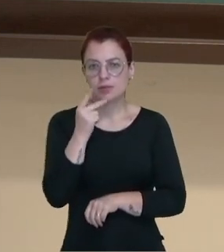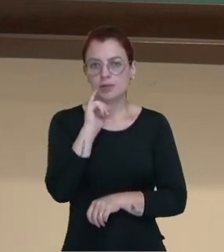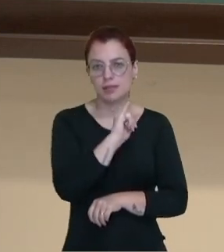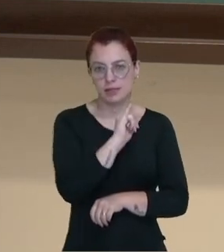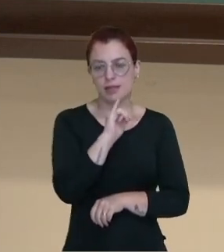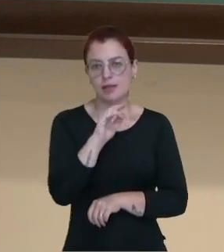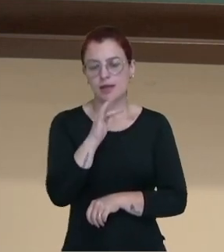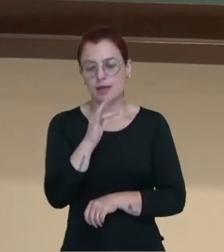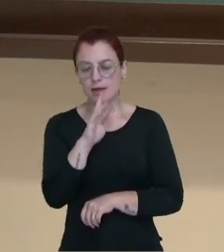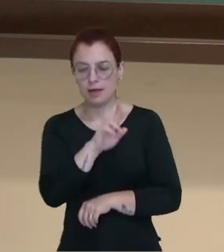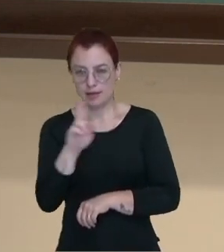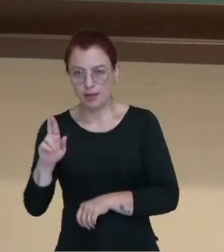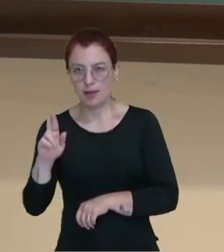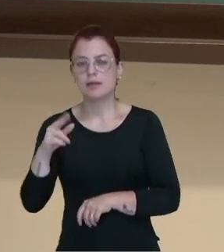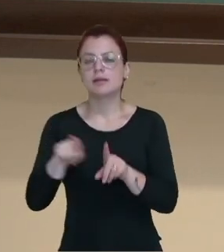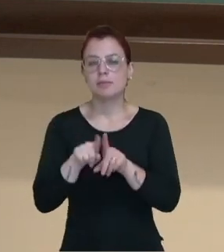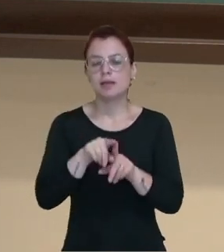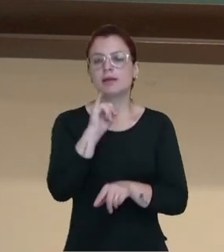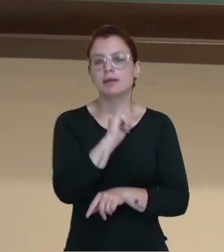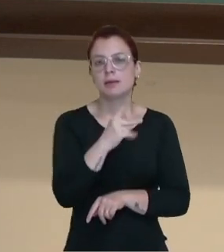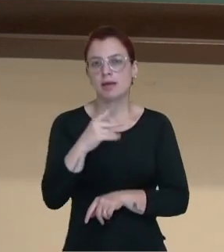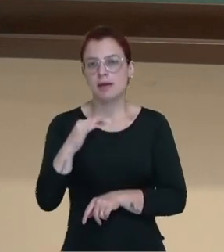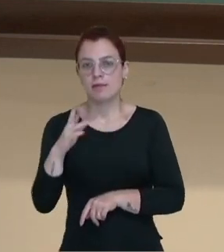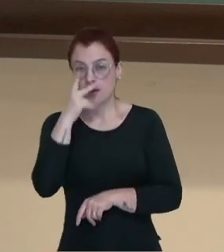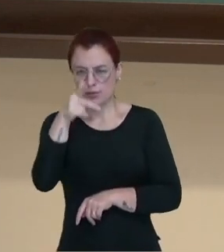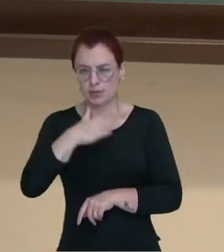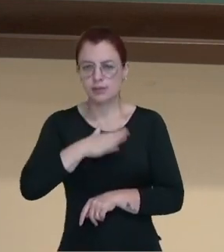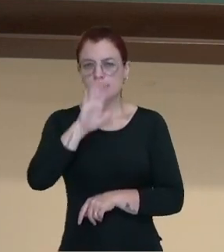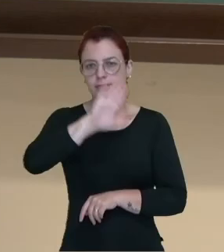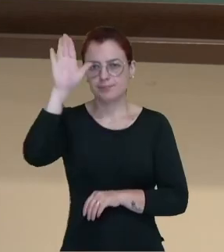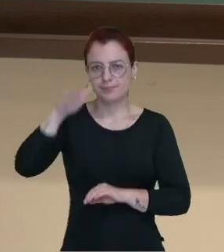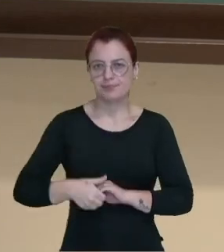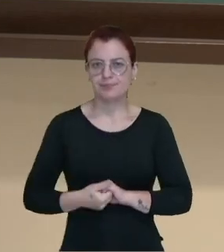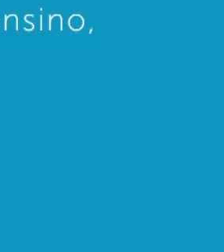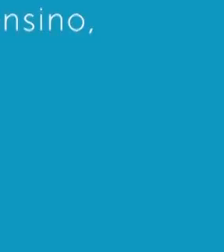imposto de renda. Espero que vocês tenham gostado e até breve.